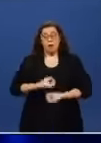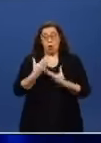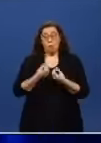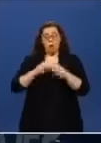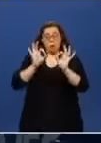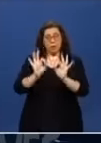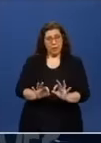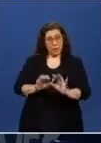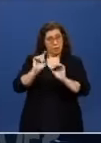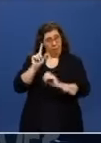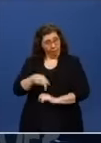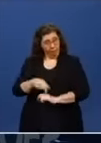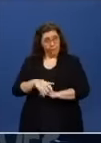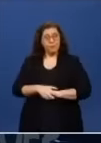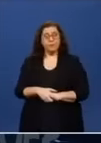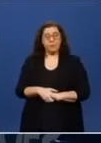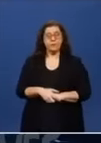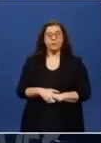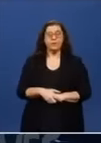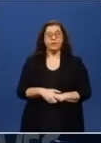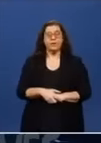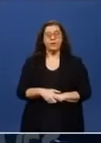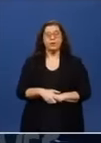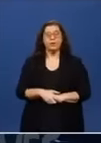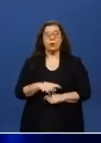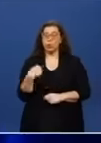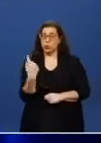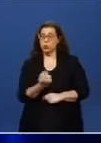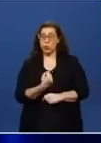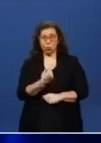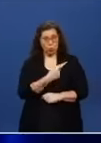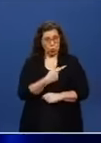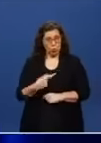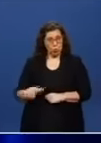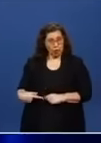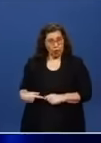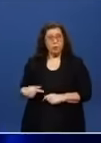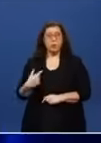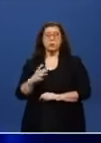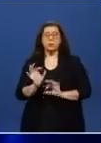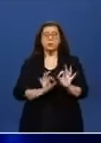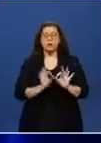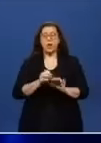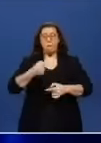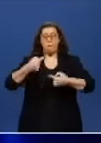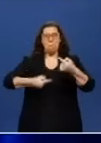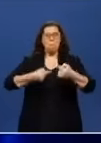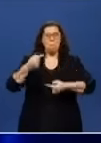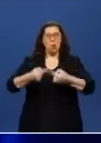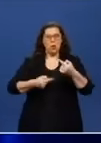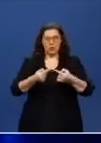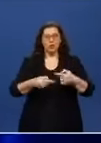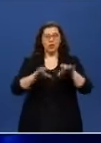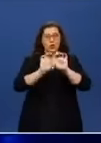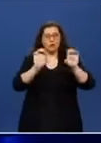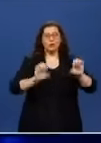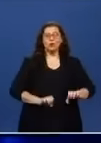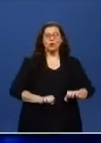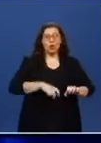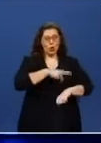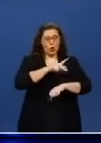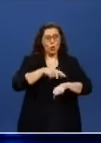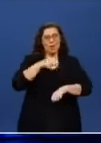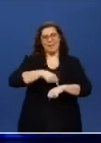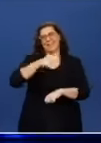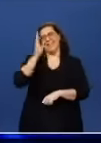seguinte. O dado concreto é que, no nosso governo, nós fizemos a maior política de infraestrutura que esse país já